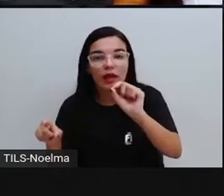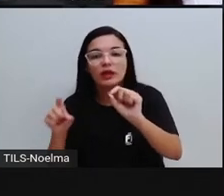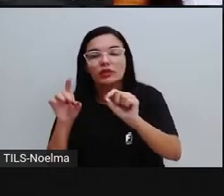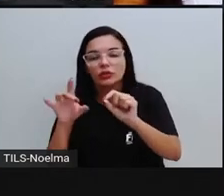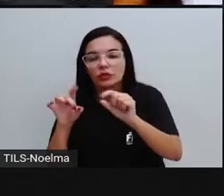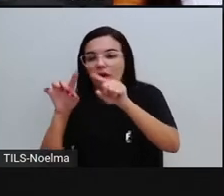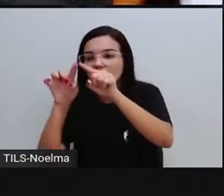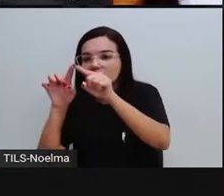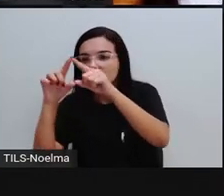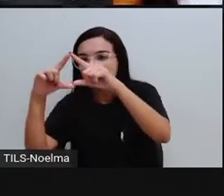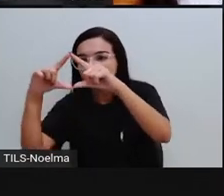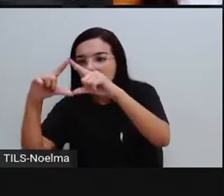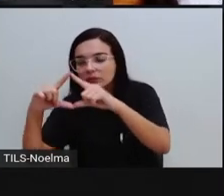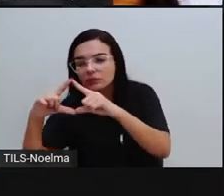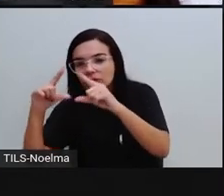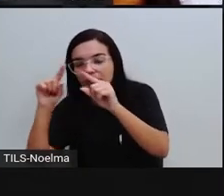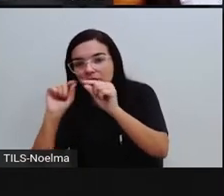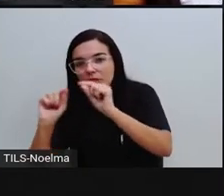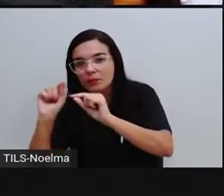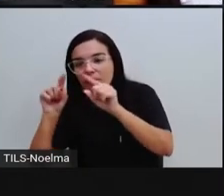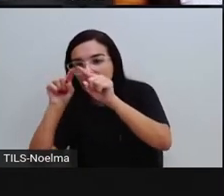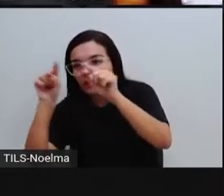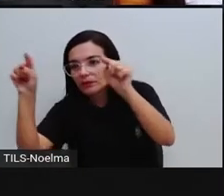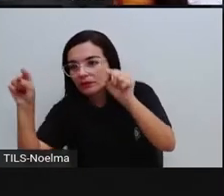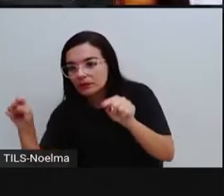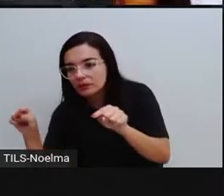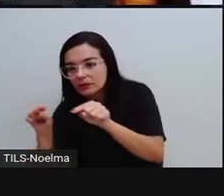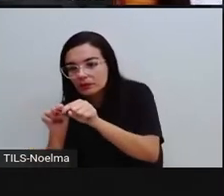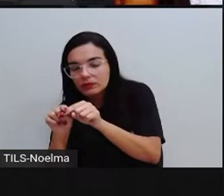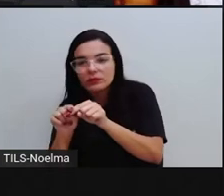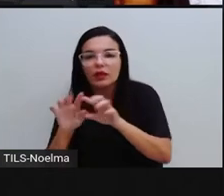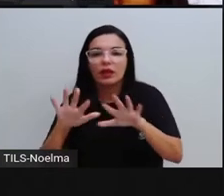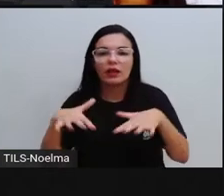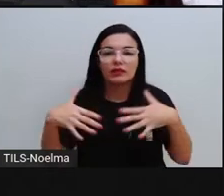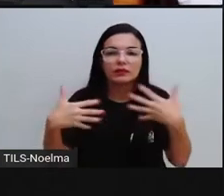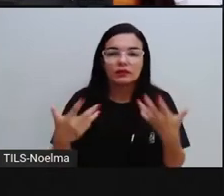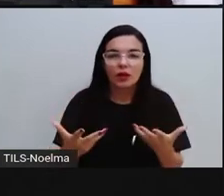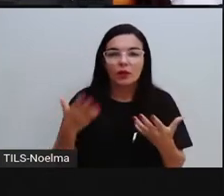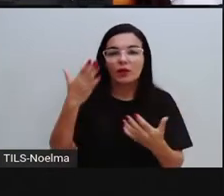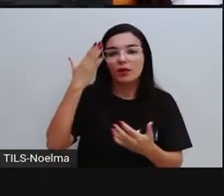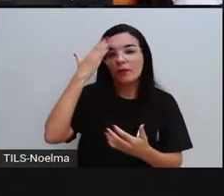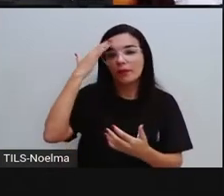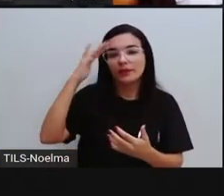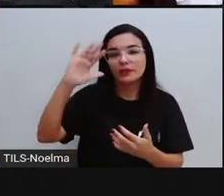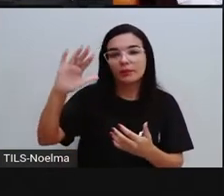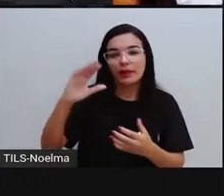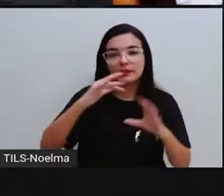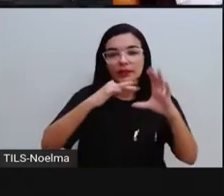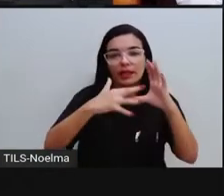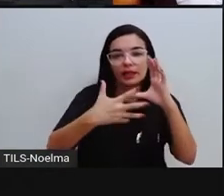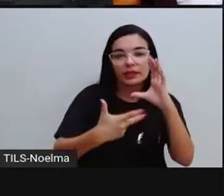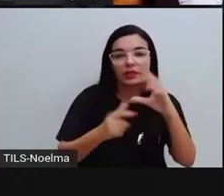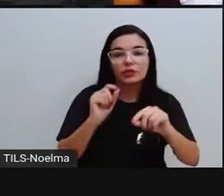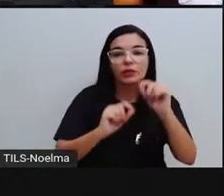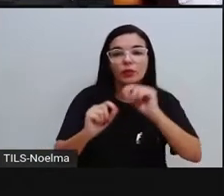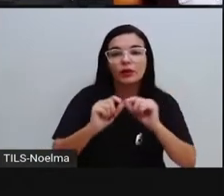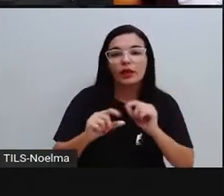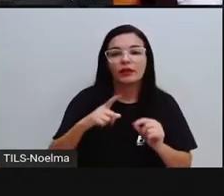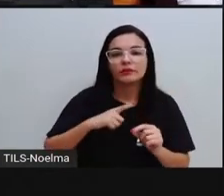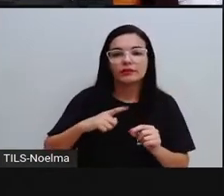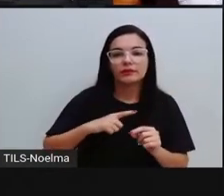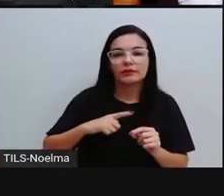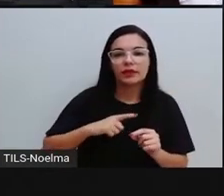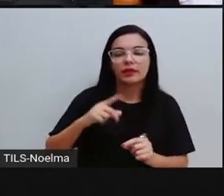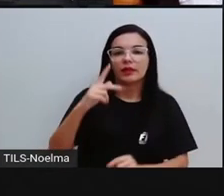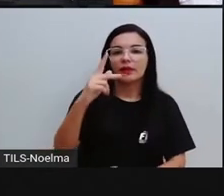E assim, os elementos principais que o poliedro vai possuir são as faces, arestas